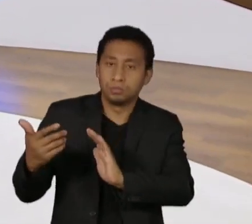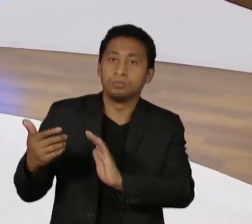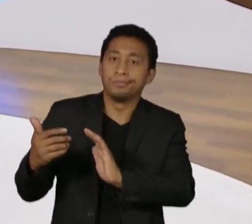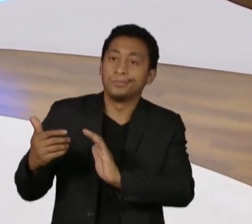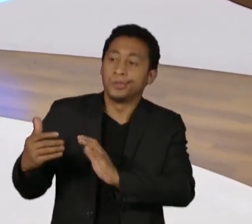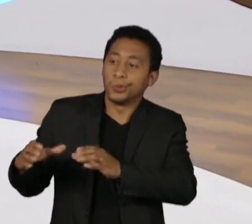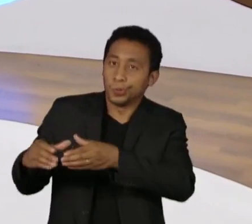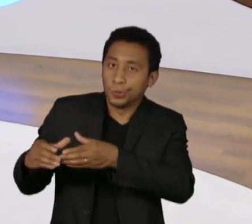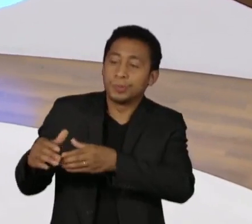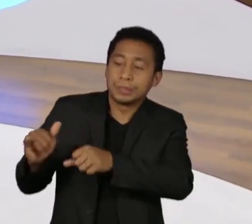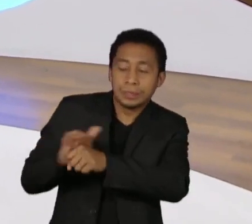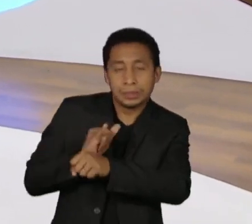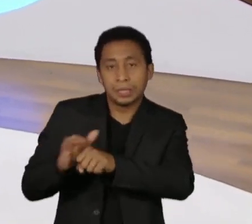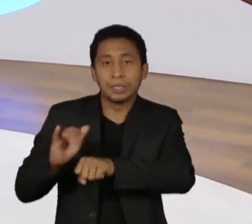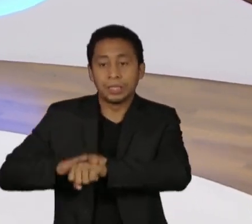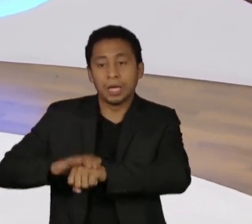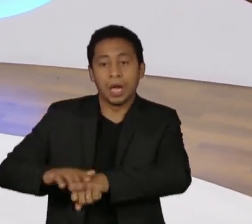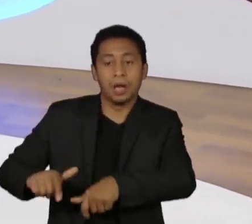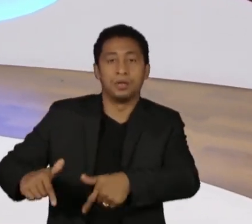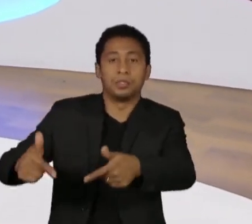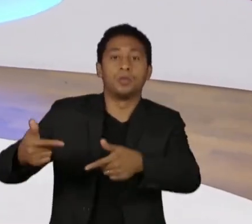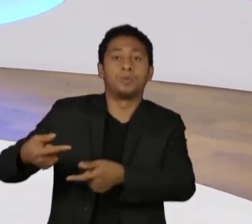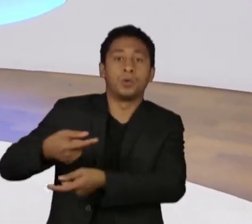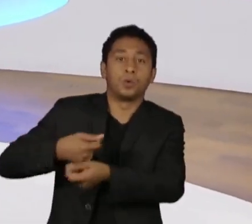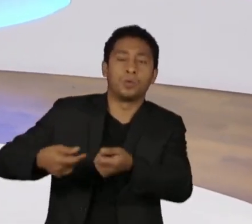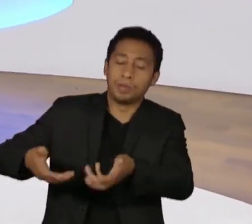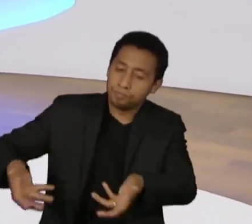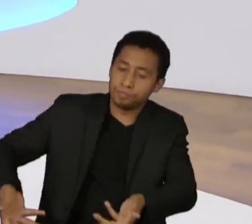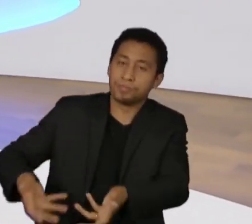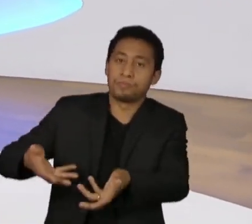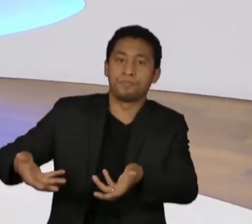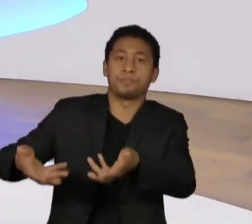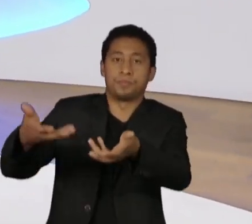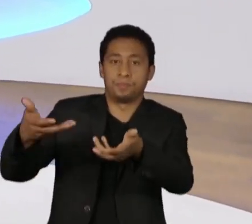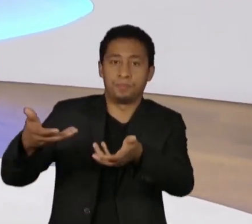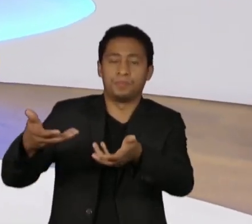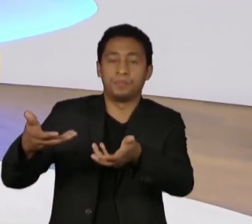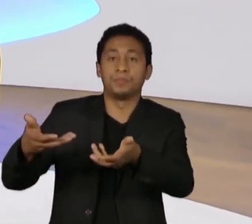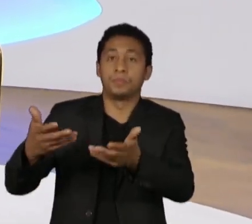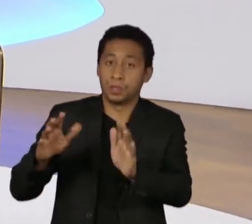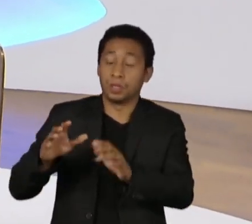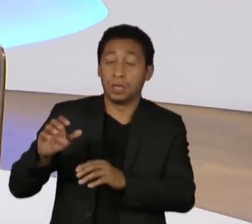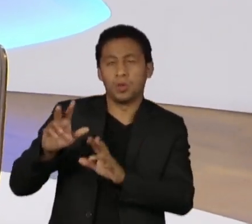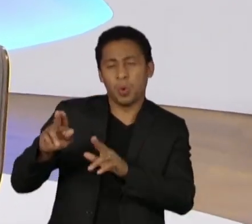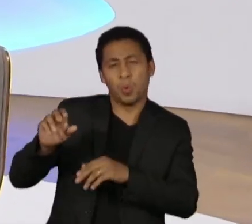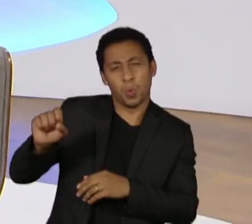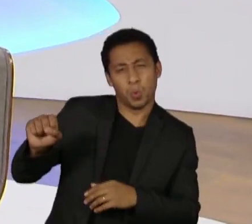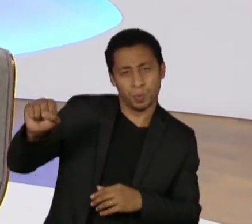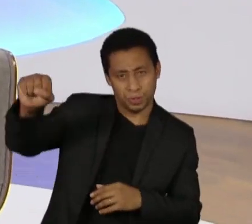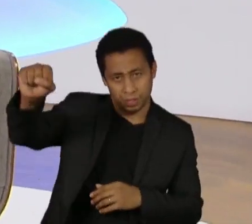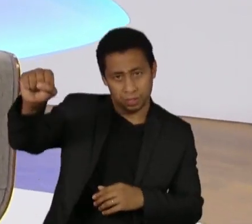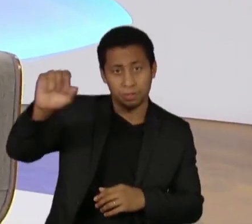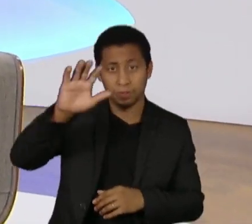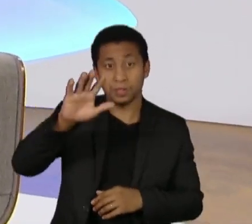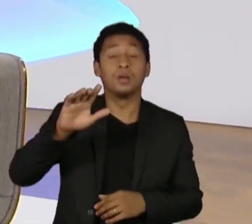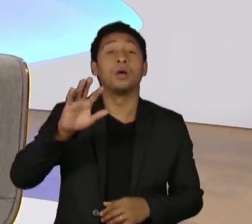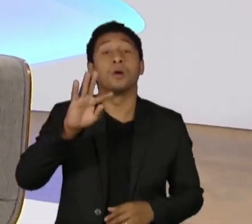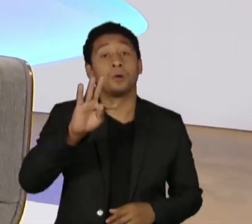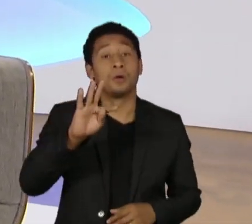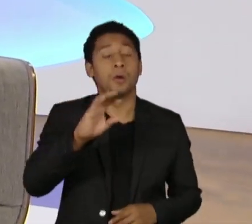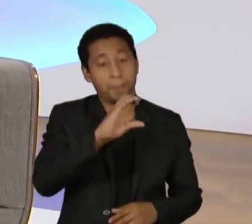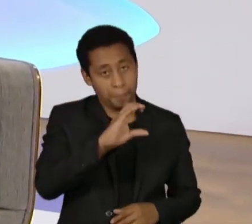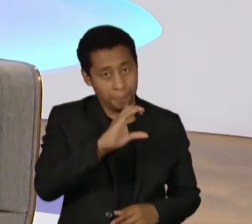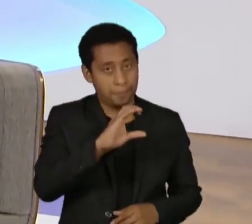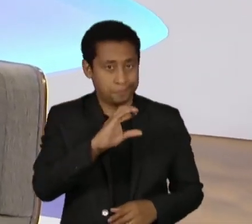defende o planejamento econômico do país comunista, mas o PT em geral é contra a privatização, até